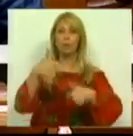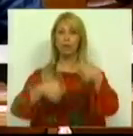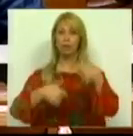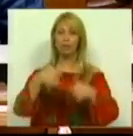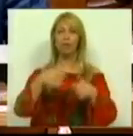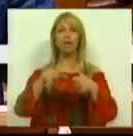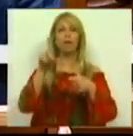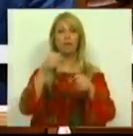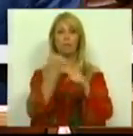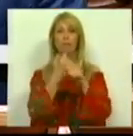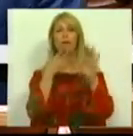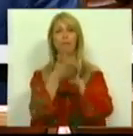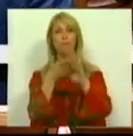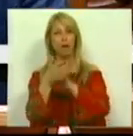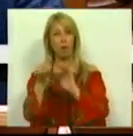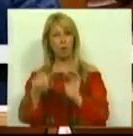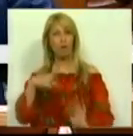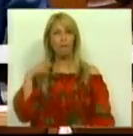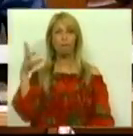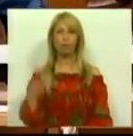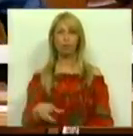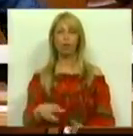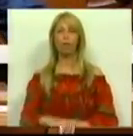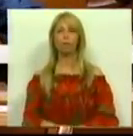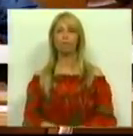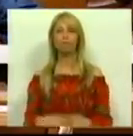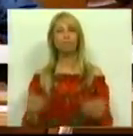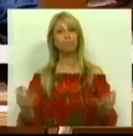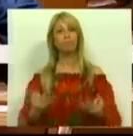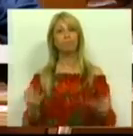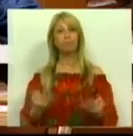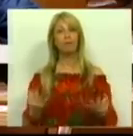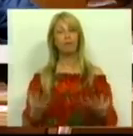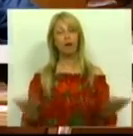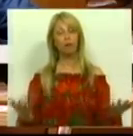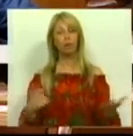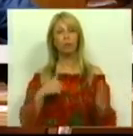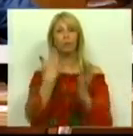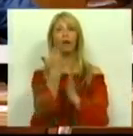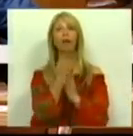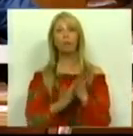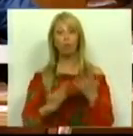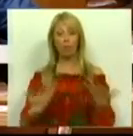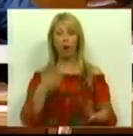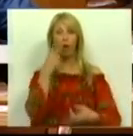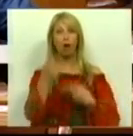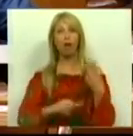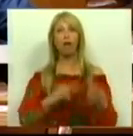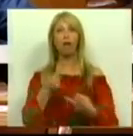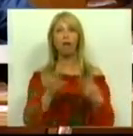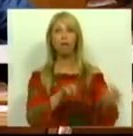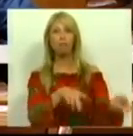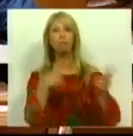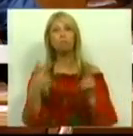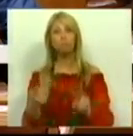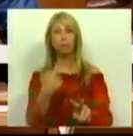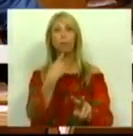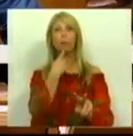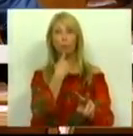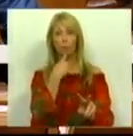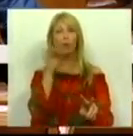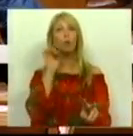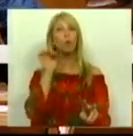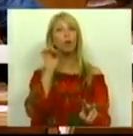e o emprego em Portugal. De facto, o diploma hora em preço altera substancial e